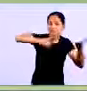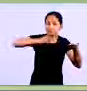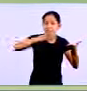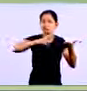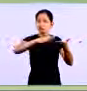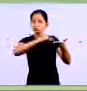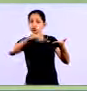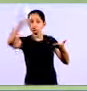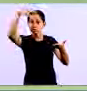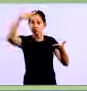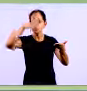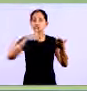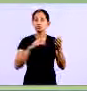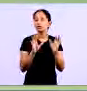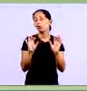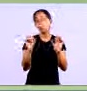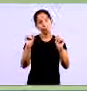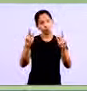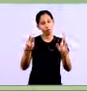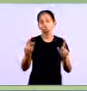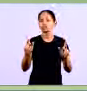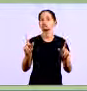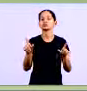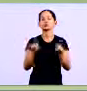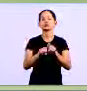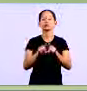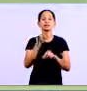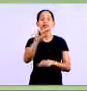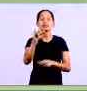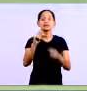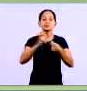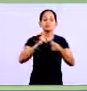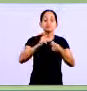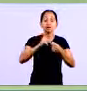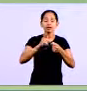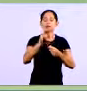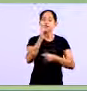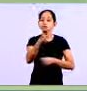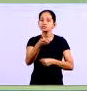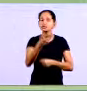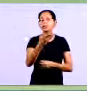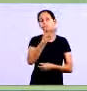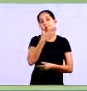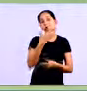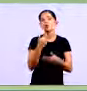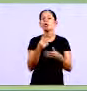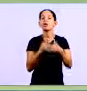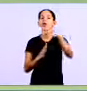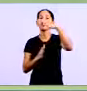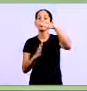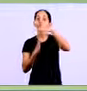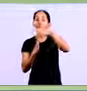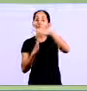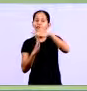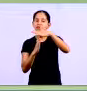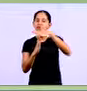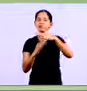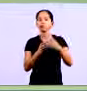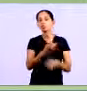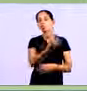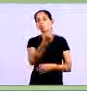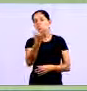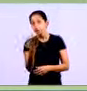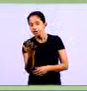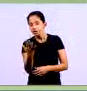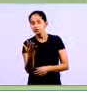É uma forma de se ter controle Lembrando que Se você faz isso O ideal é que você faça Por período Se você apura lucro Através do livro Do controle de